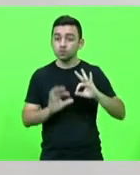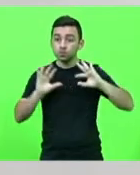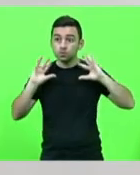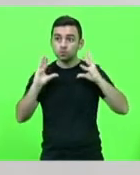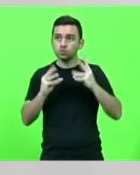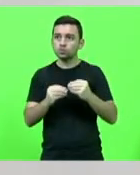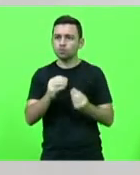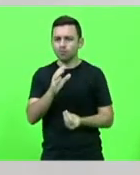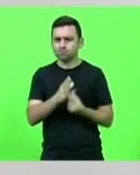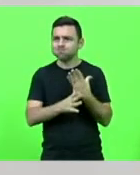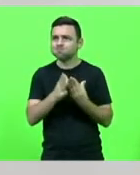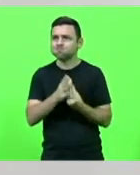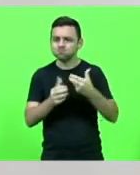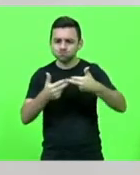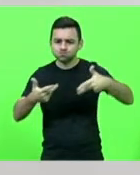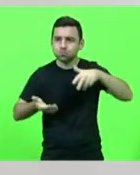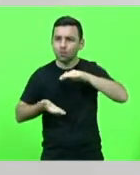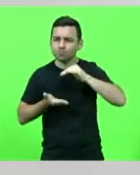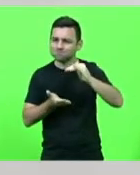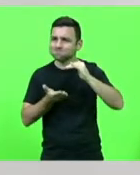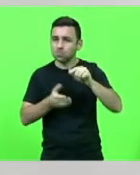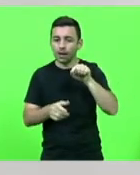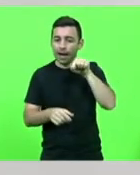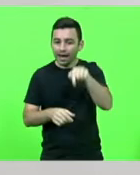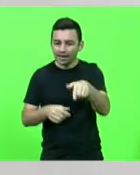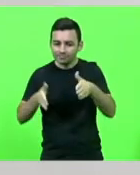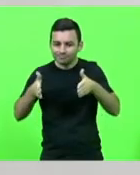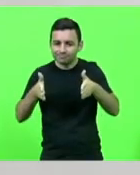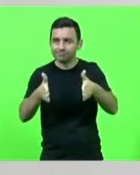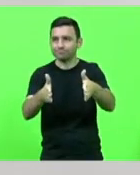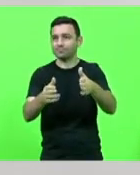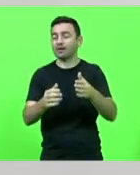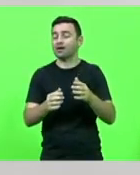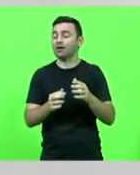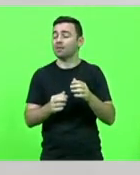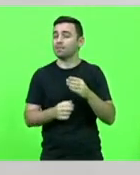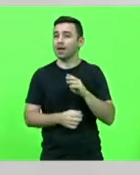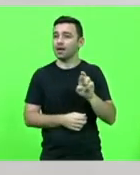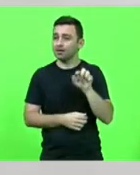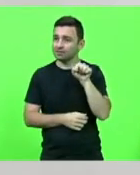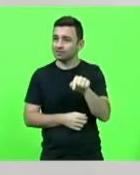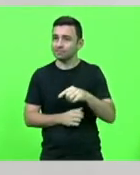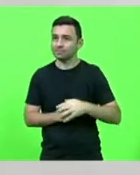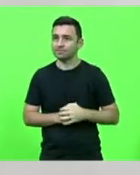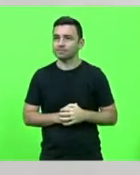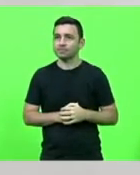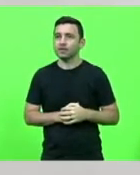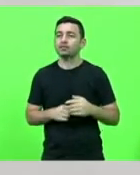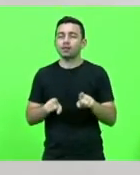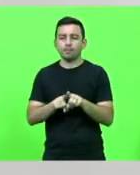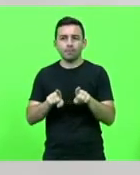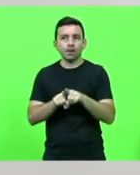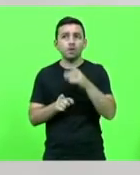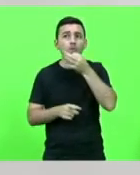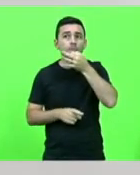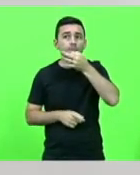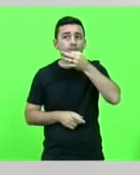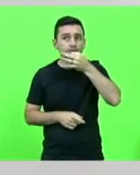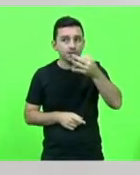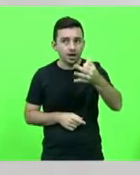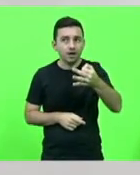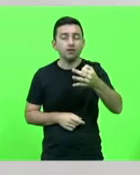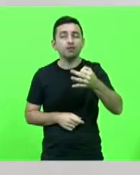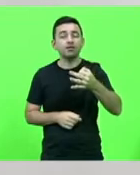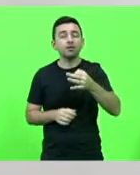produção do estado de Santa Catarina e também foi feito um comentário ali no vídeo com